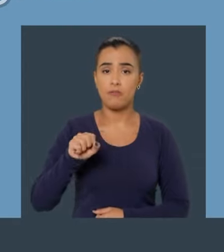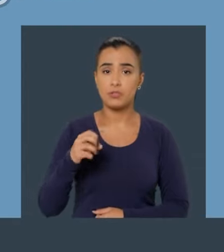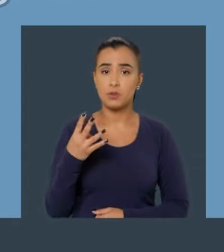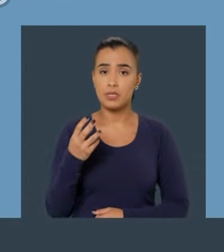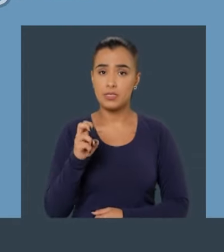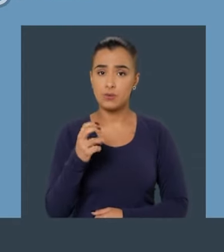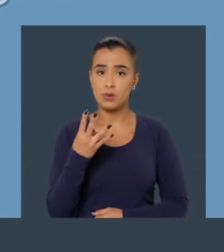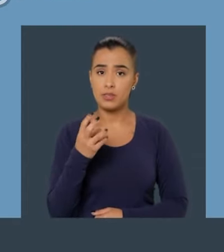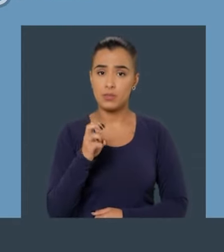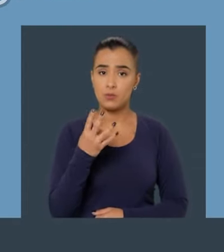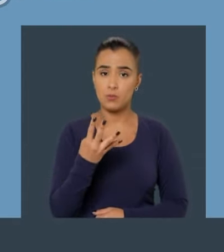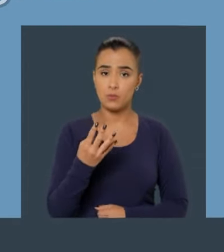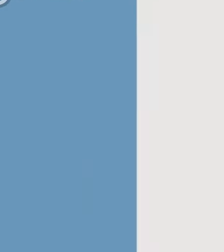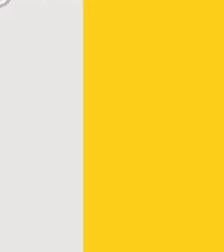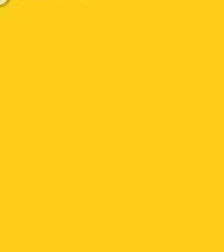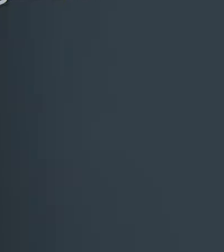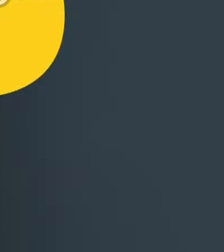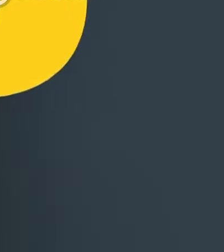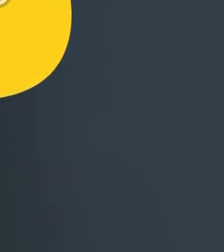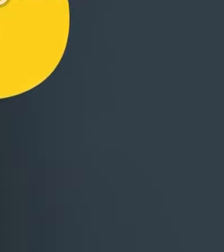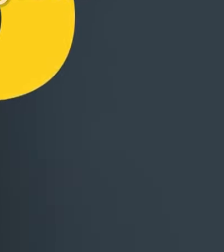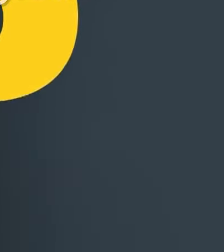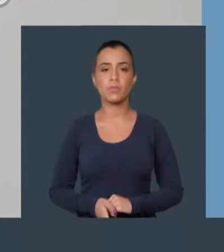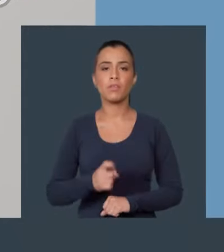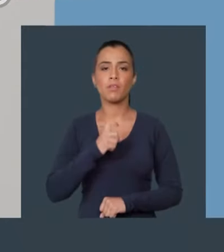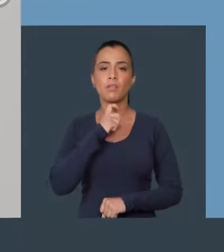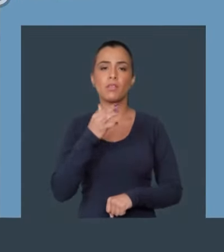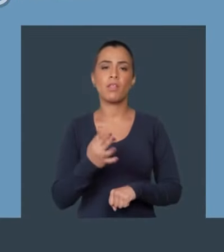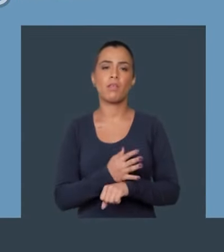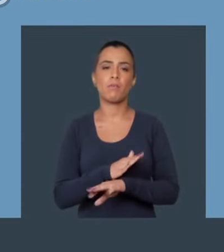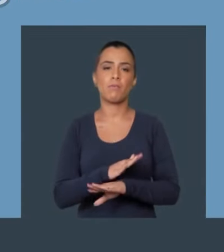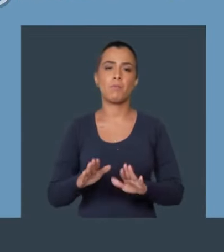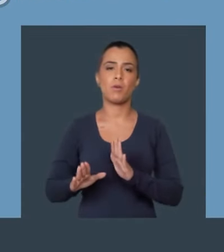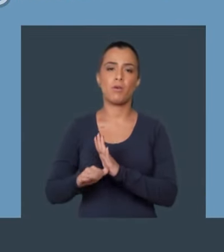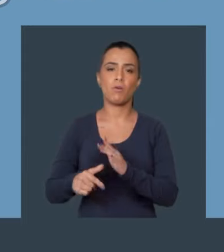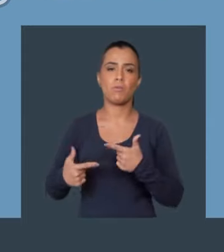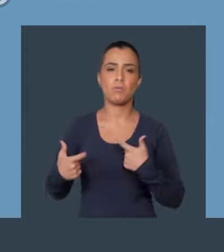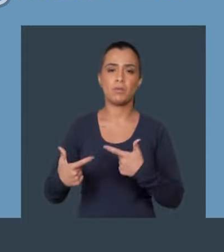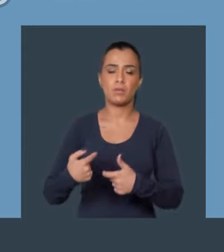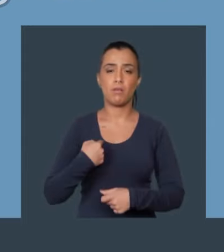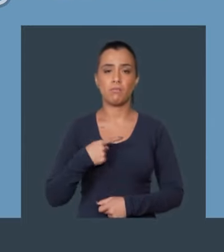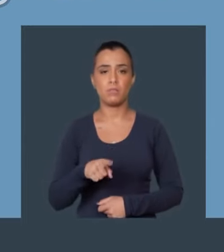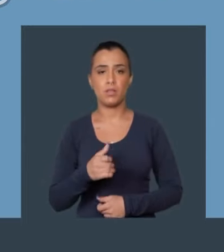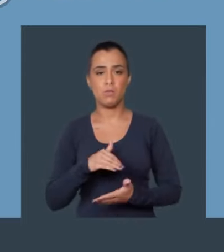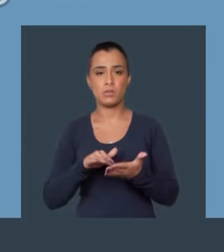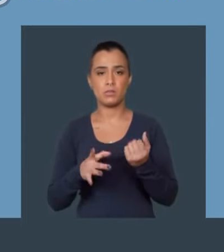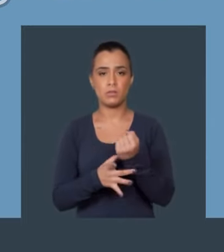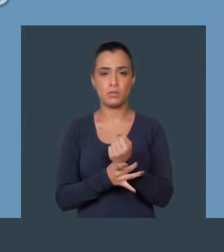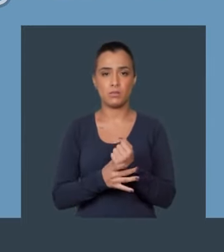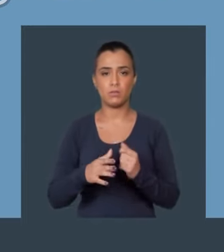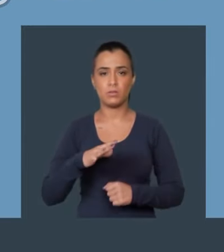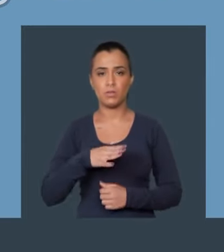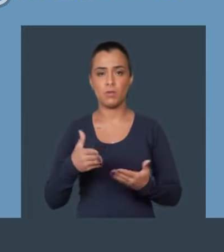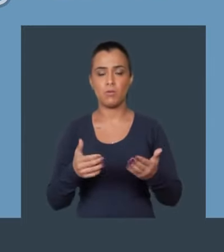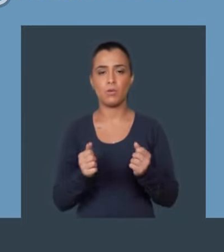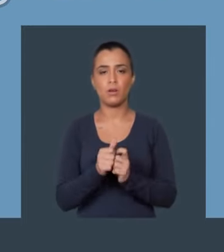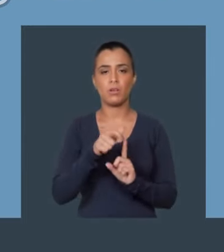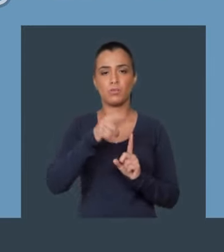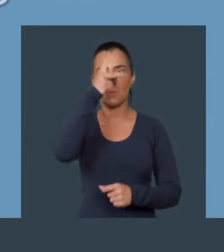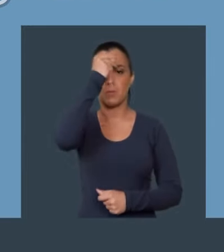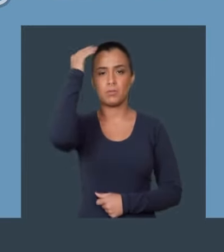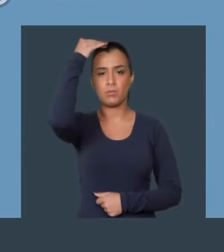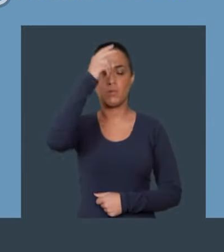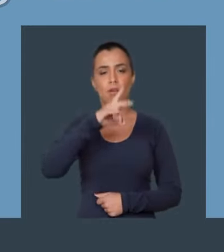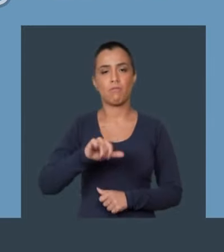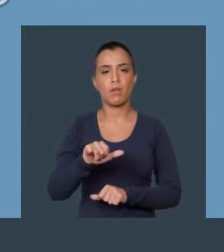Covas Neto, 45, 45, 4. Ninguém aguenta mais tantos roubos e assaltos. Fui secretário de segurança da cidade e junto